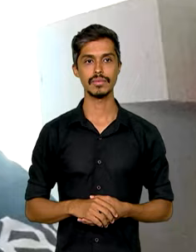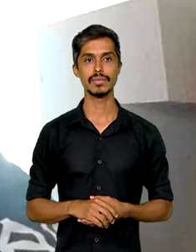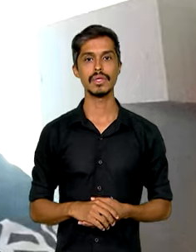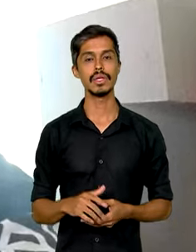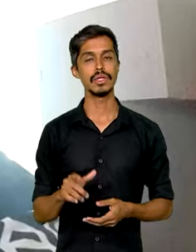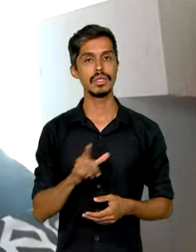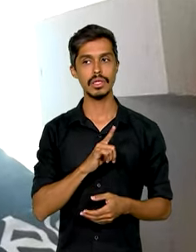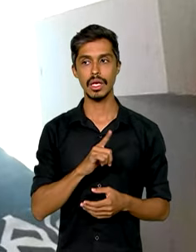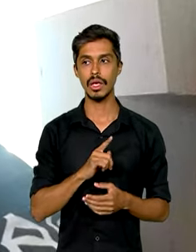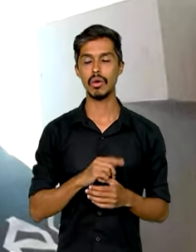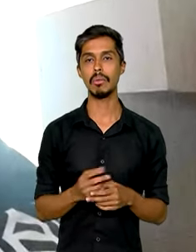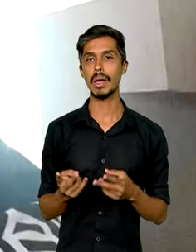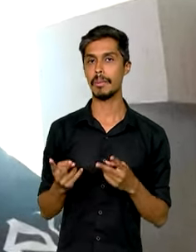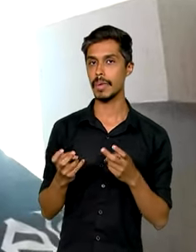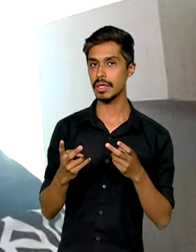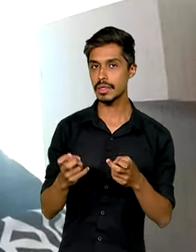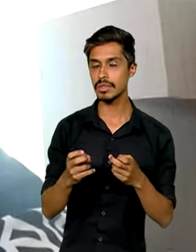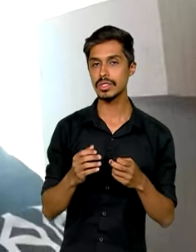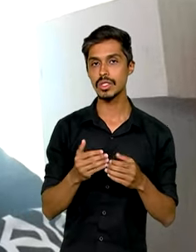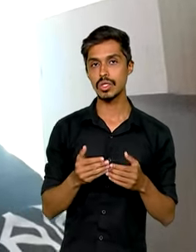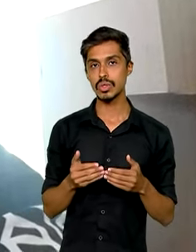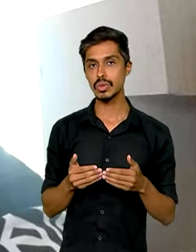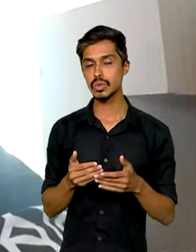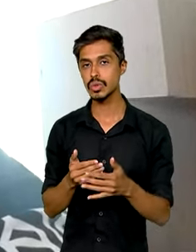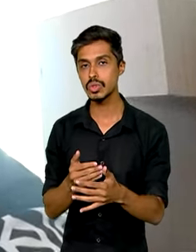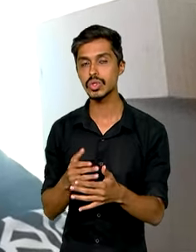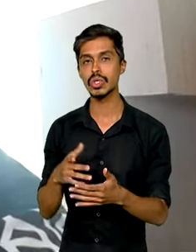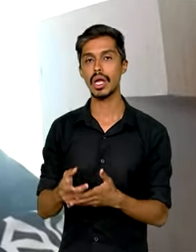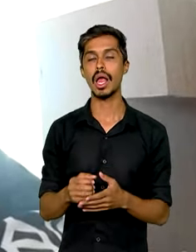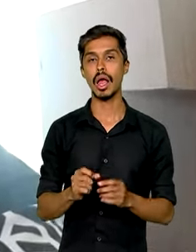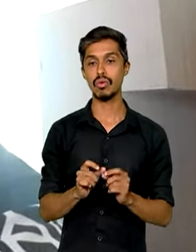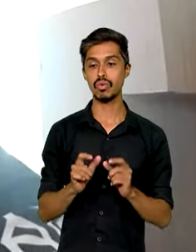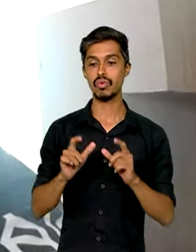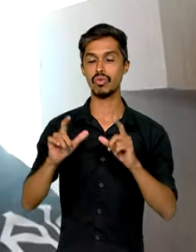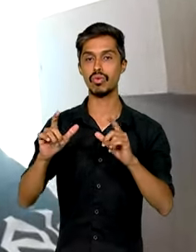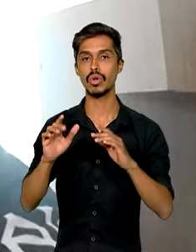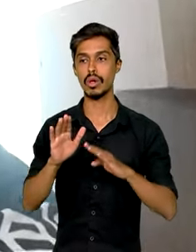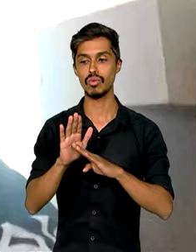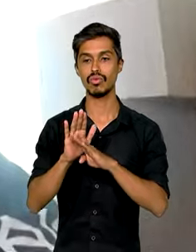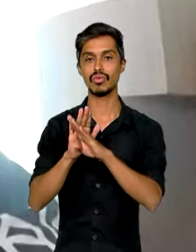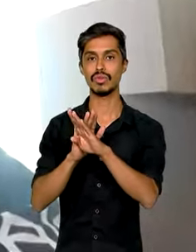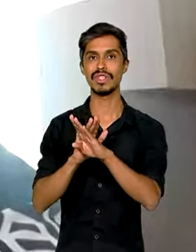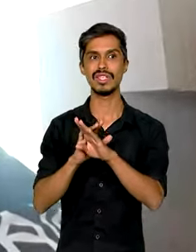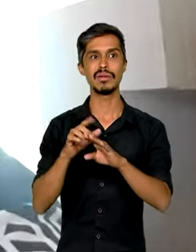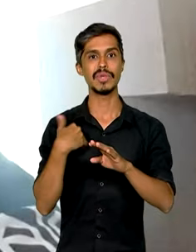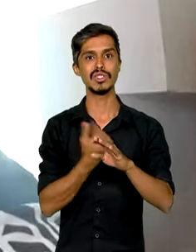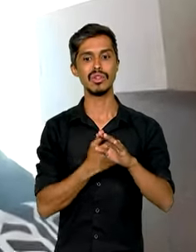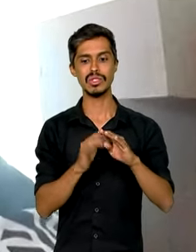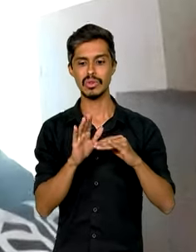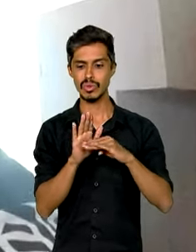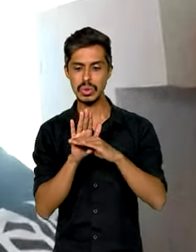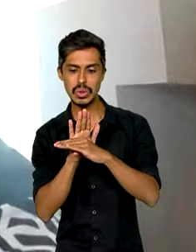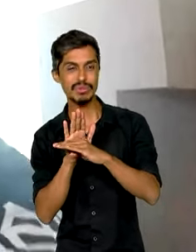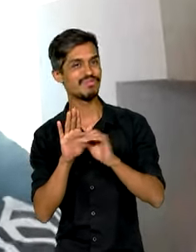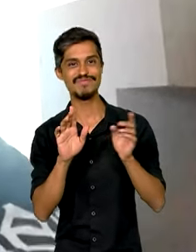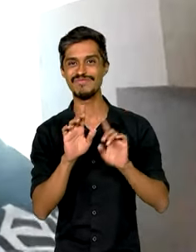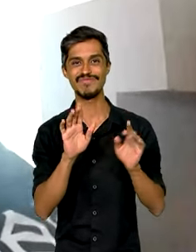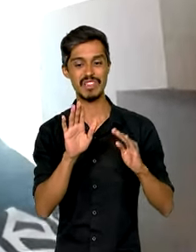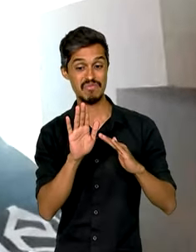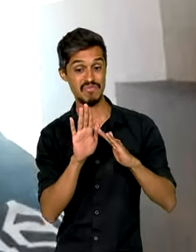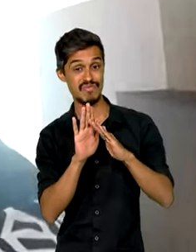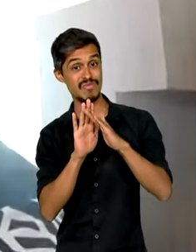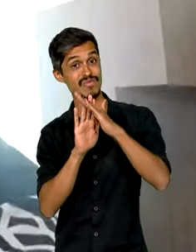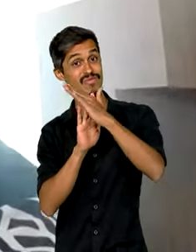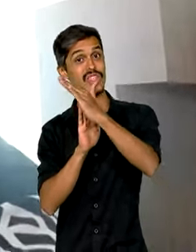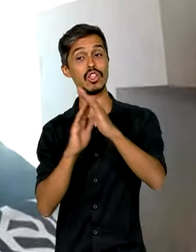havendo uma tendência de aumento do número de casos acima do esperado para o período que a